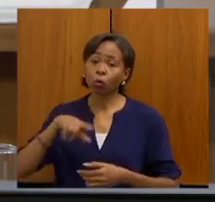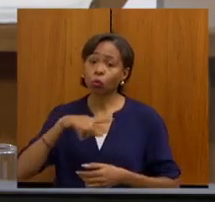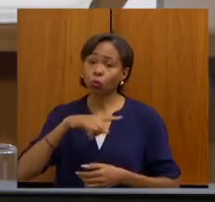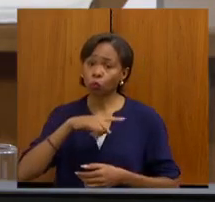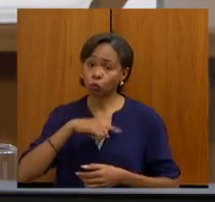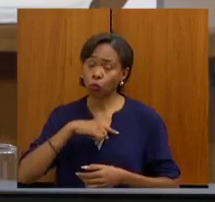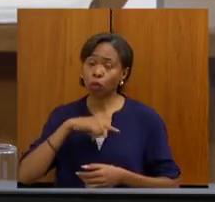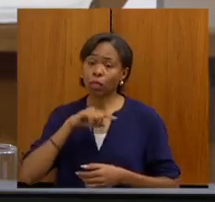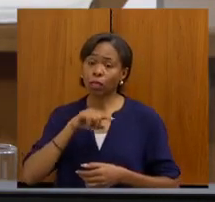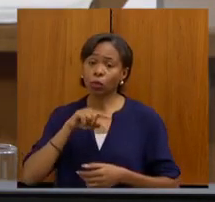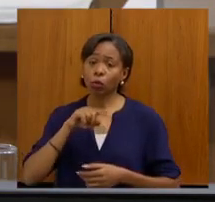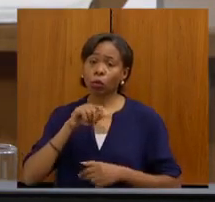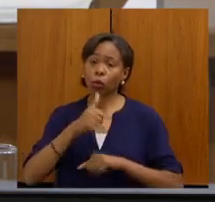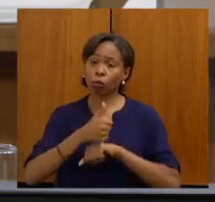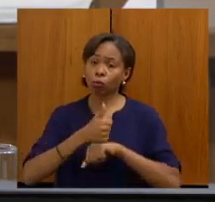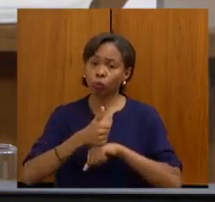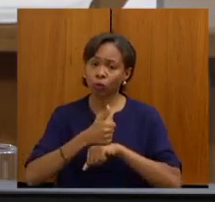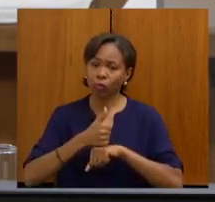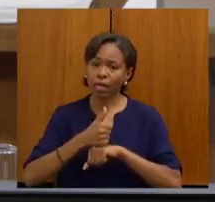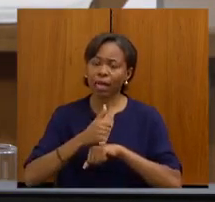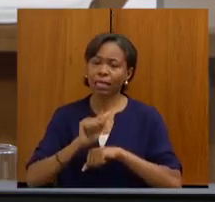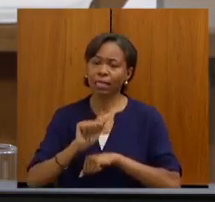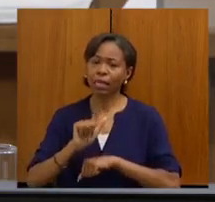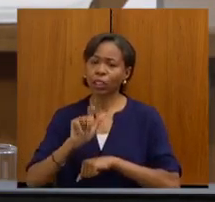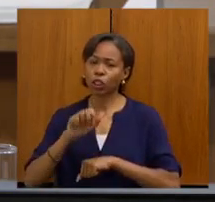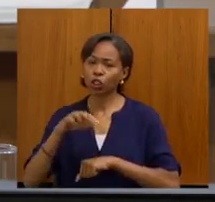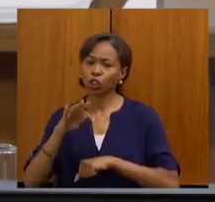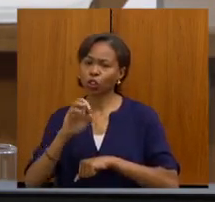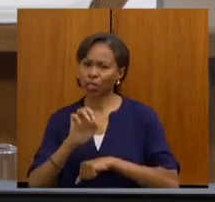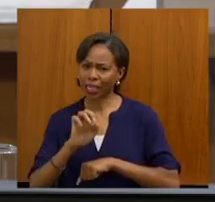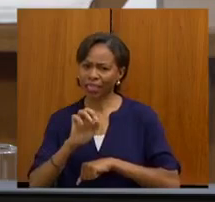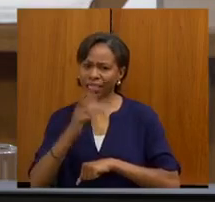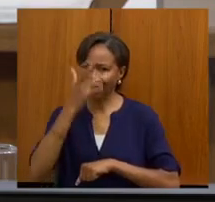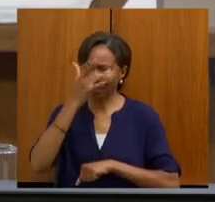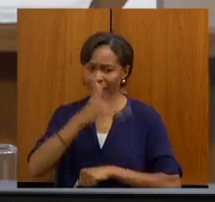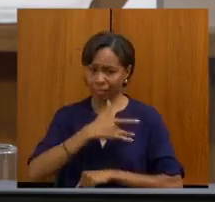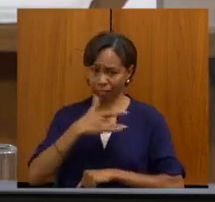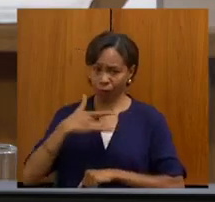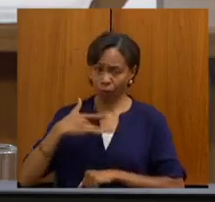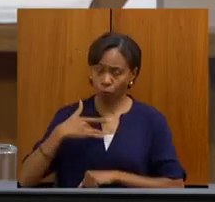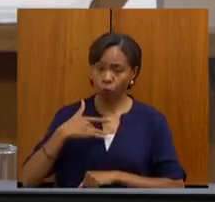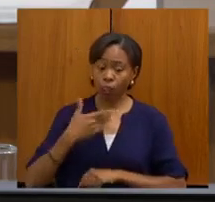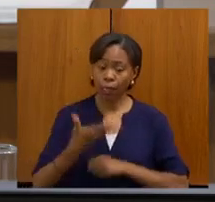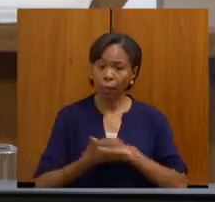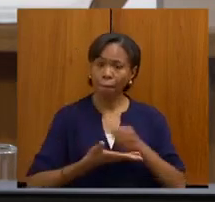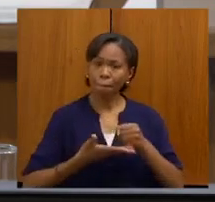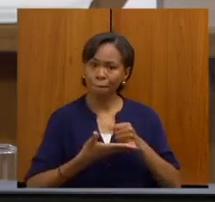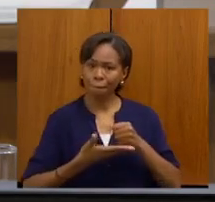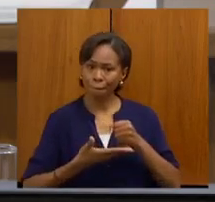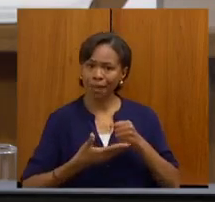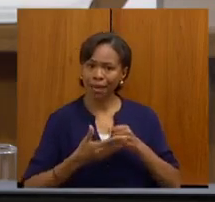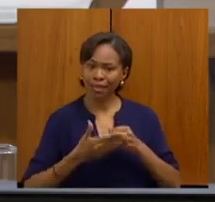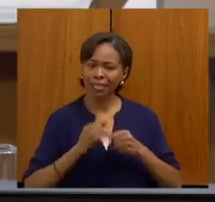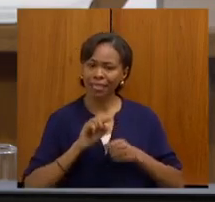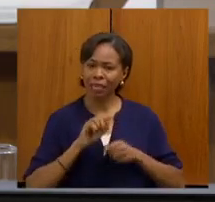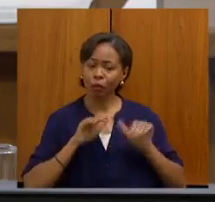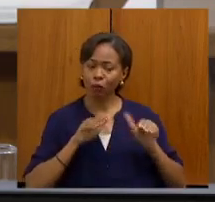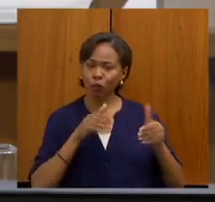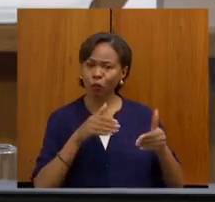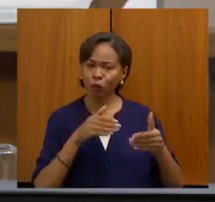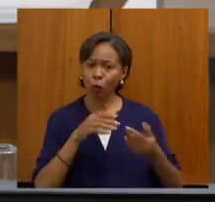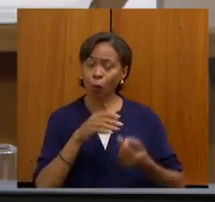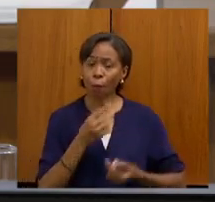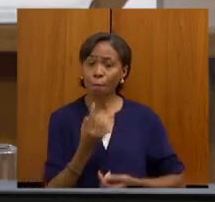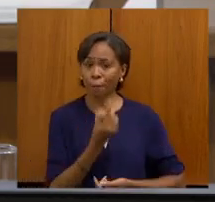agentes de saúde que fazem lá atenção primária sejam realmente preparados e capacitados, Fábio, talvez fosse importante